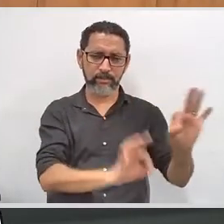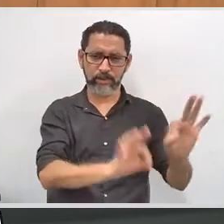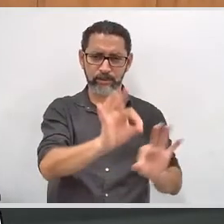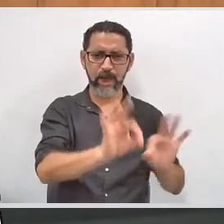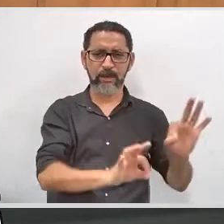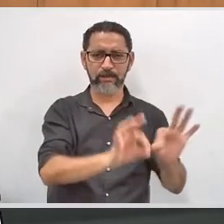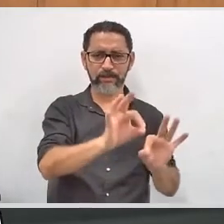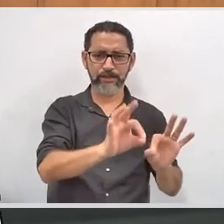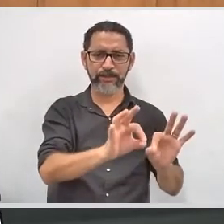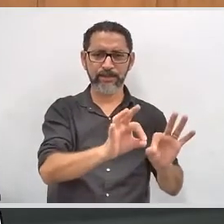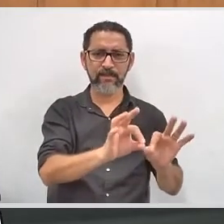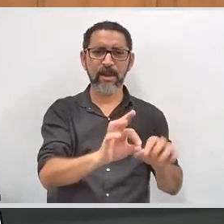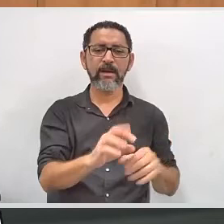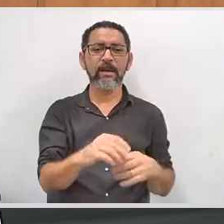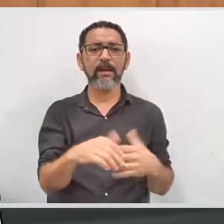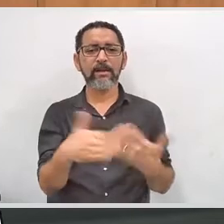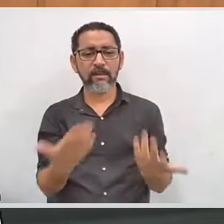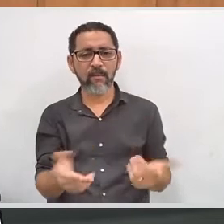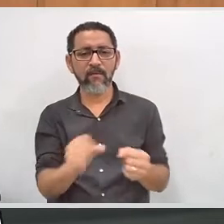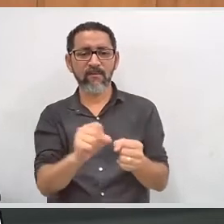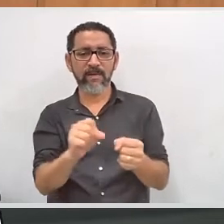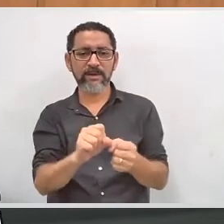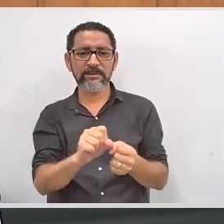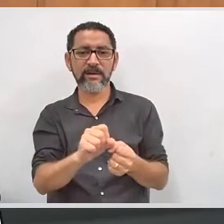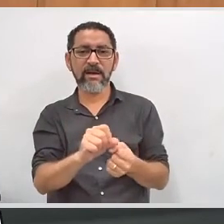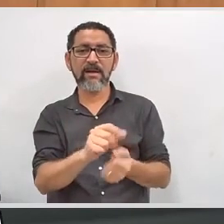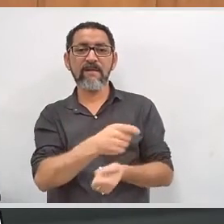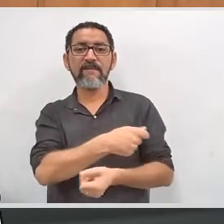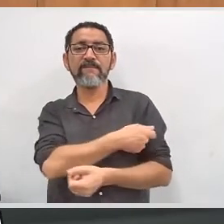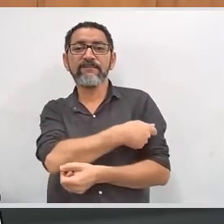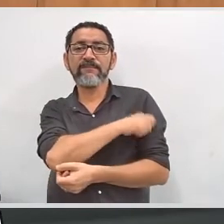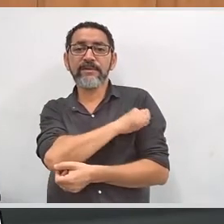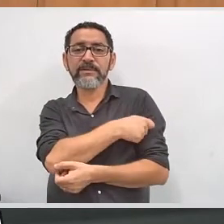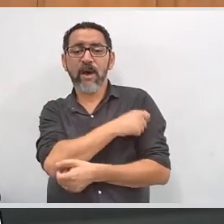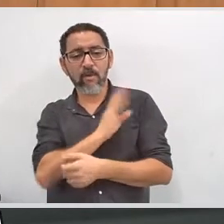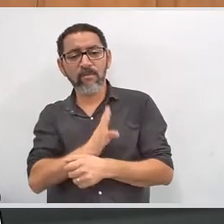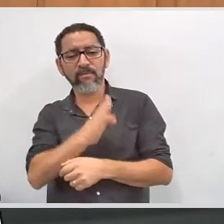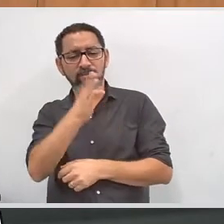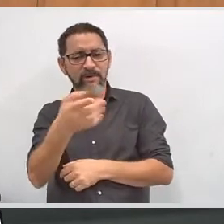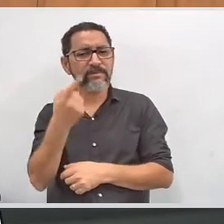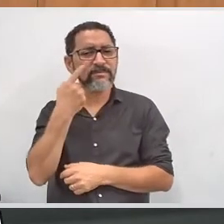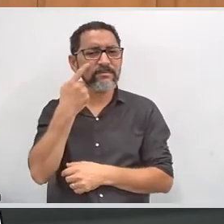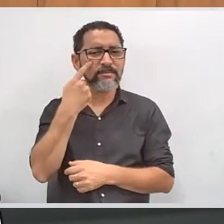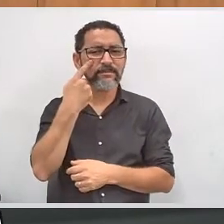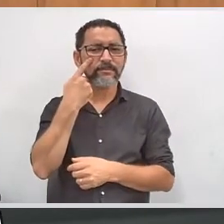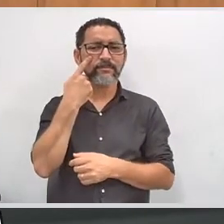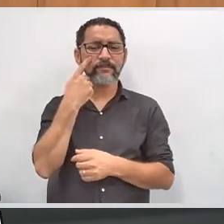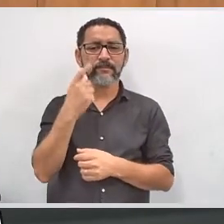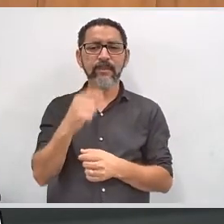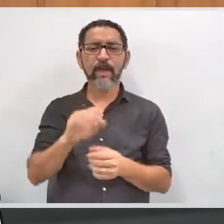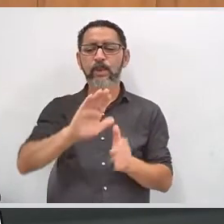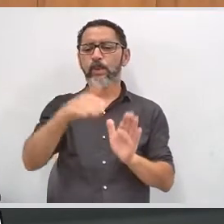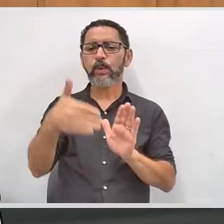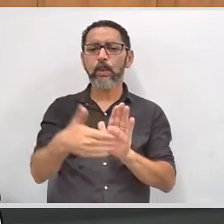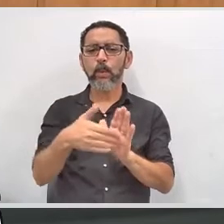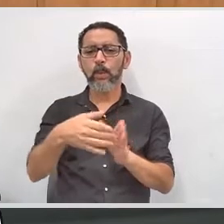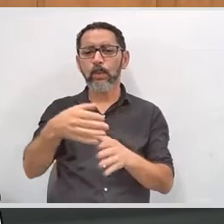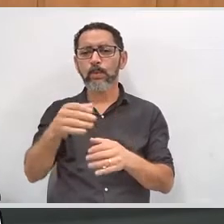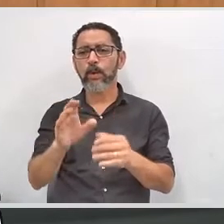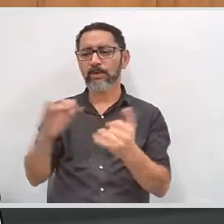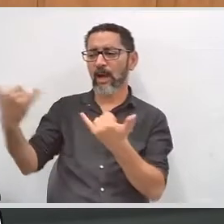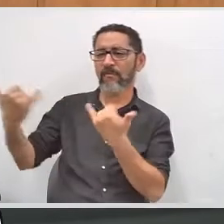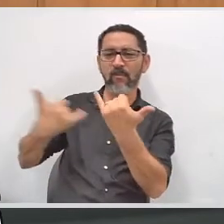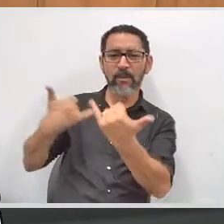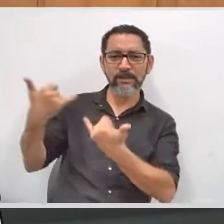projeto aí. Então, é a realização de vistoria, com foco nas condições de acessibilidade, diagnóstico feito a partir de dados coletados,